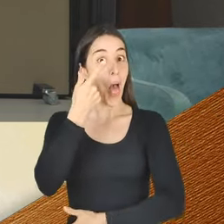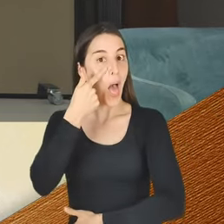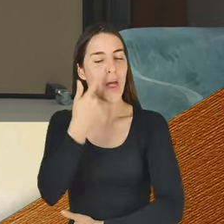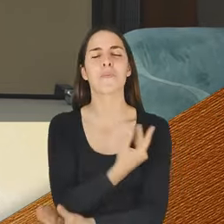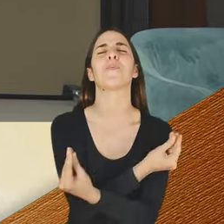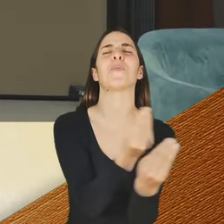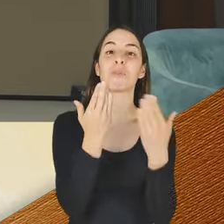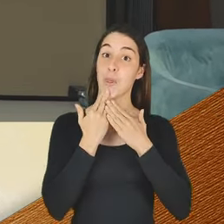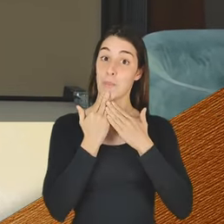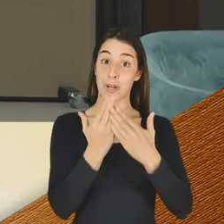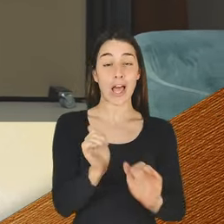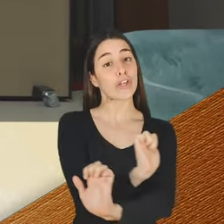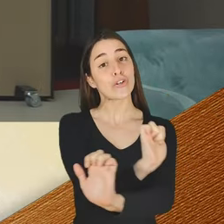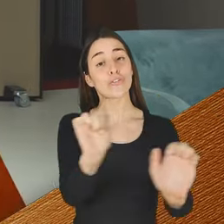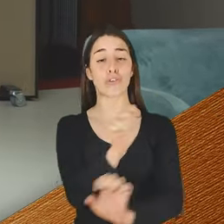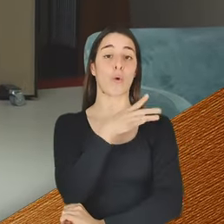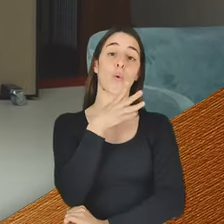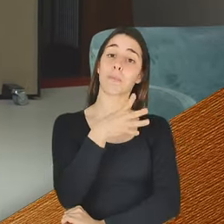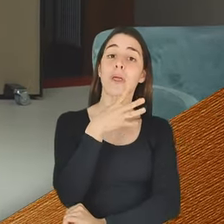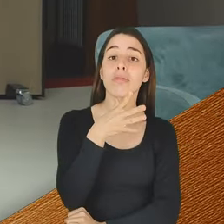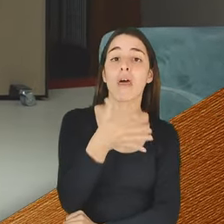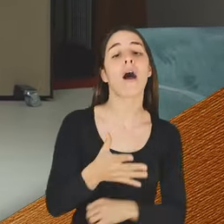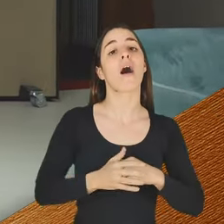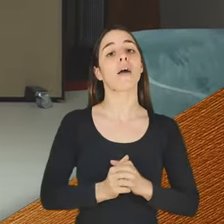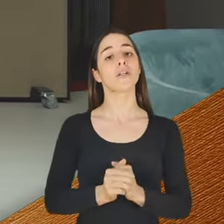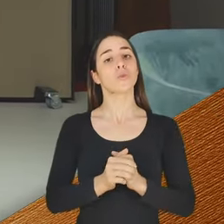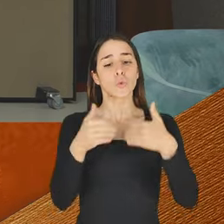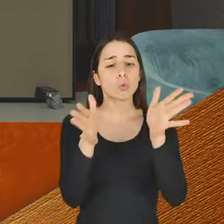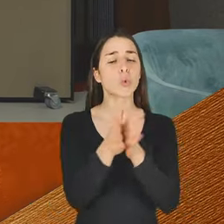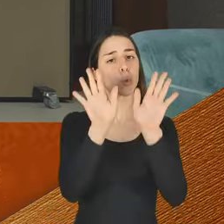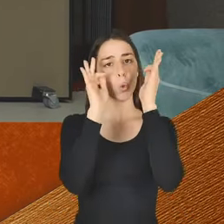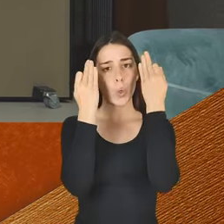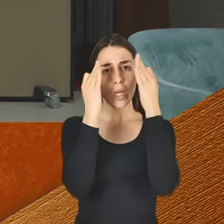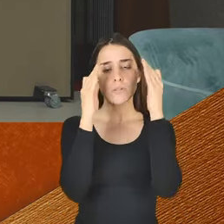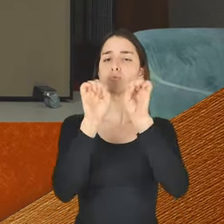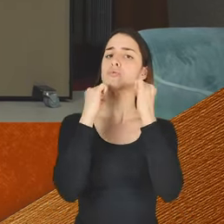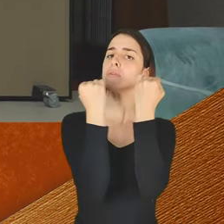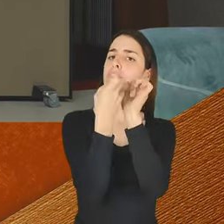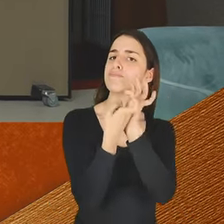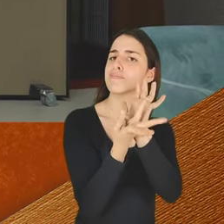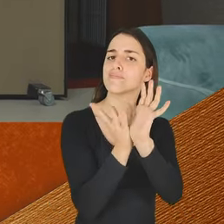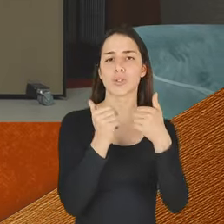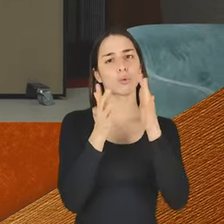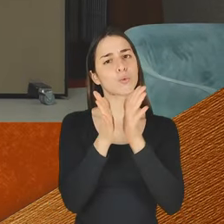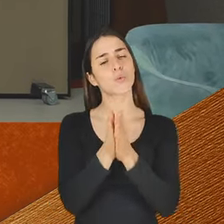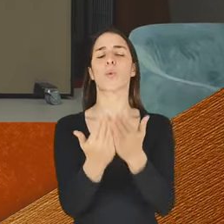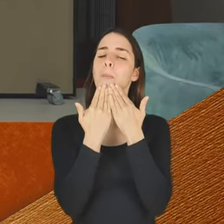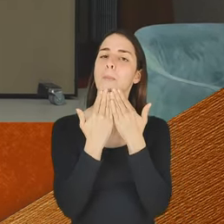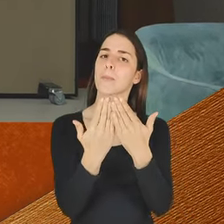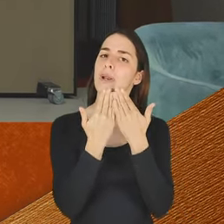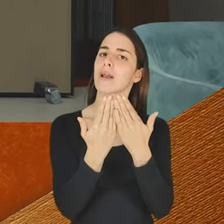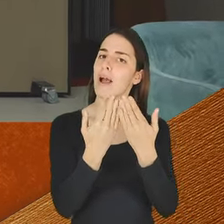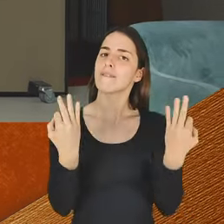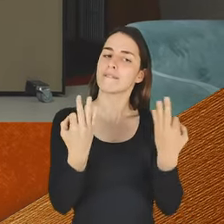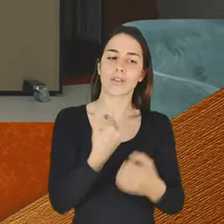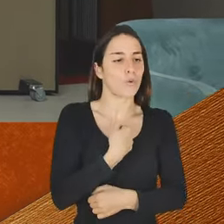muito obrigado por todos os comentários, todos os vossos inputos nas redes sociais, de facto tem-nos enchido o coração, não é verdade, Joana? É verdade, Vitória, eu estou sem